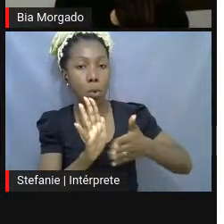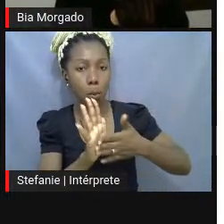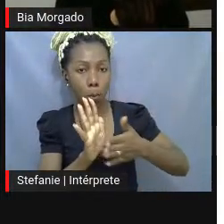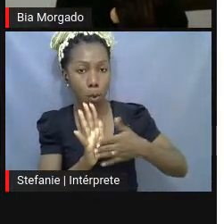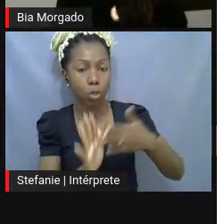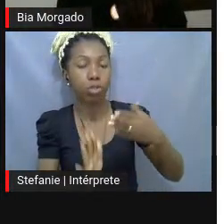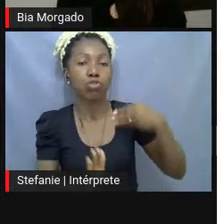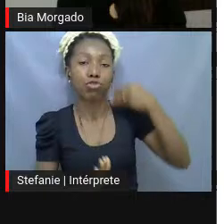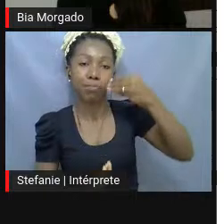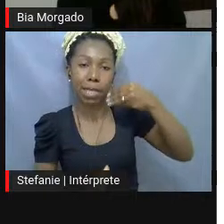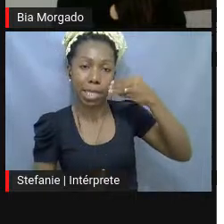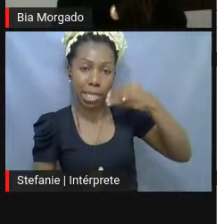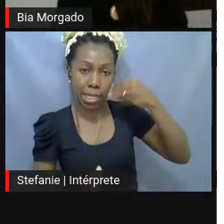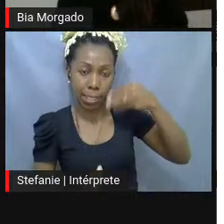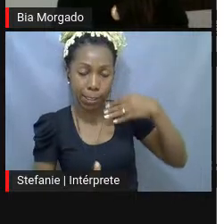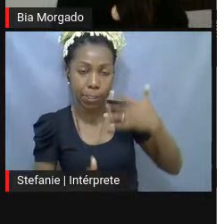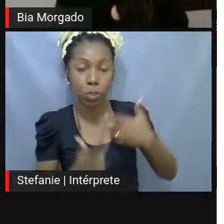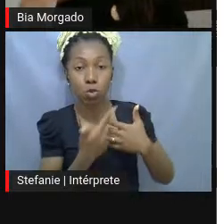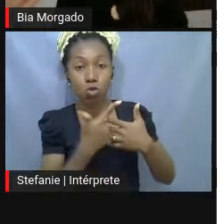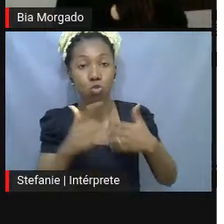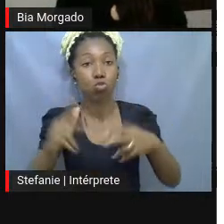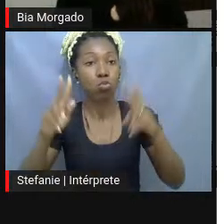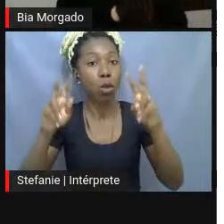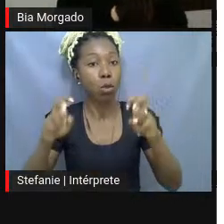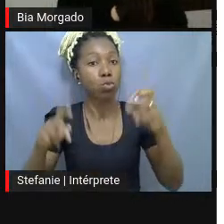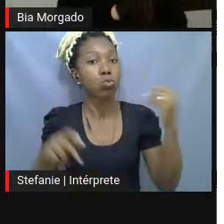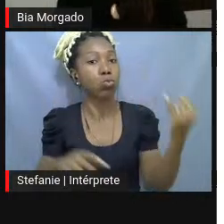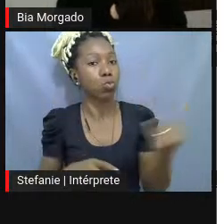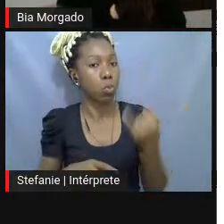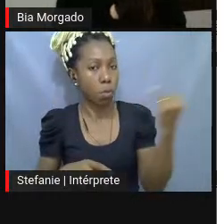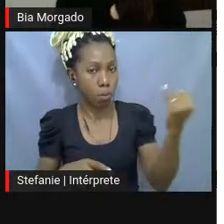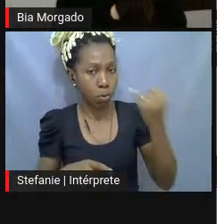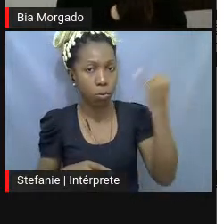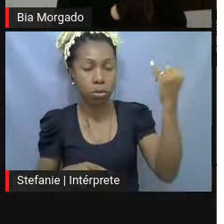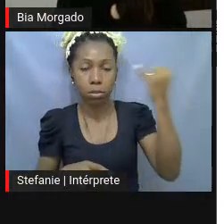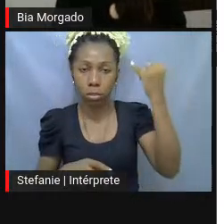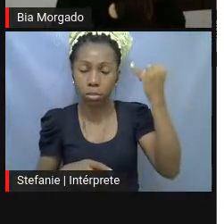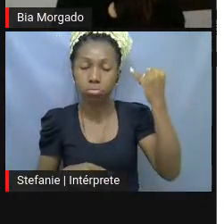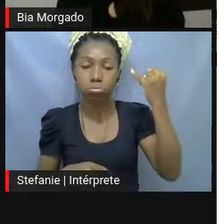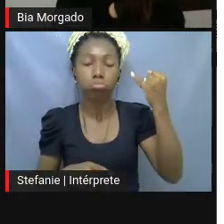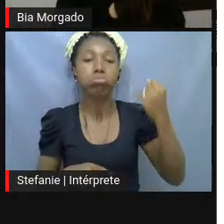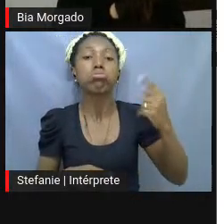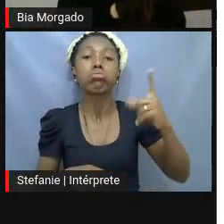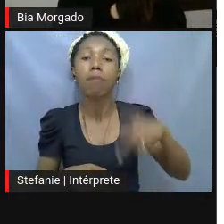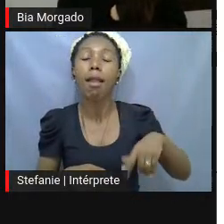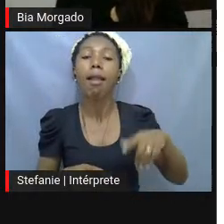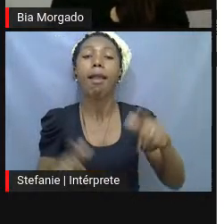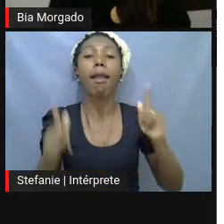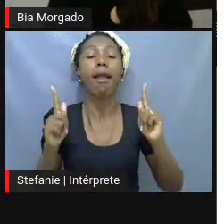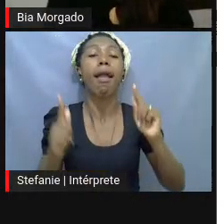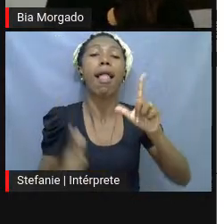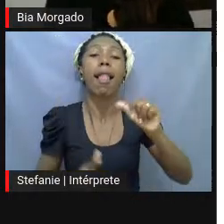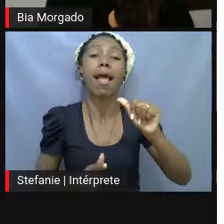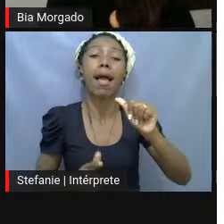vivências, outro termo importante, suprassensorial, crer lazer e além, participação. A vai falar mais